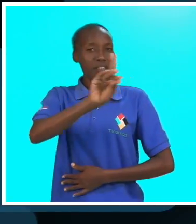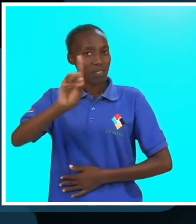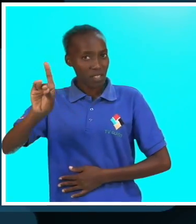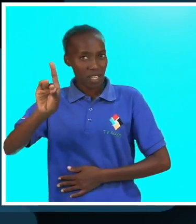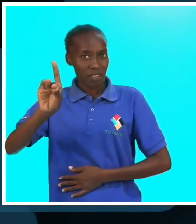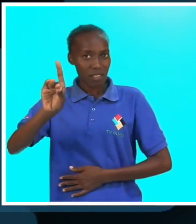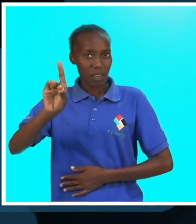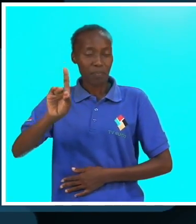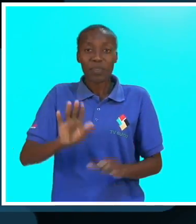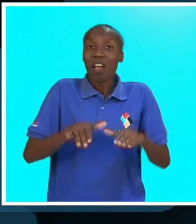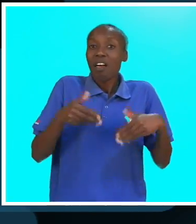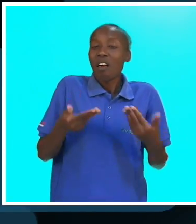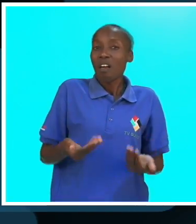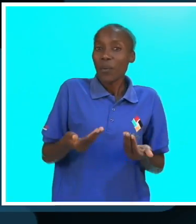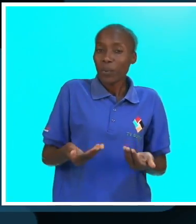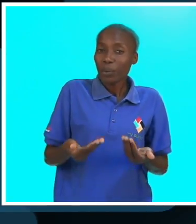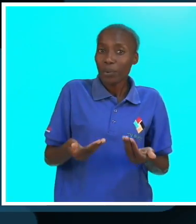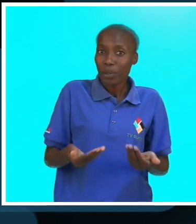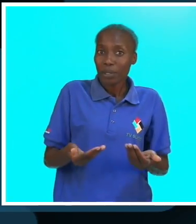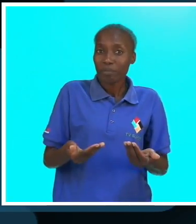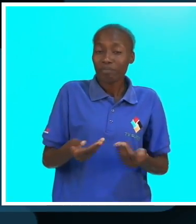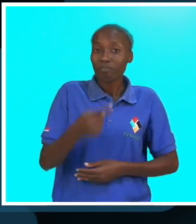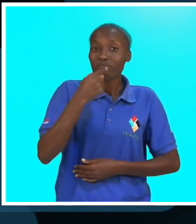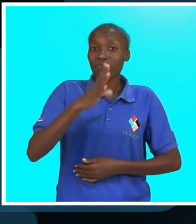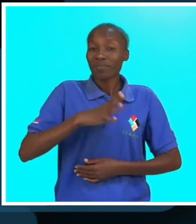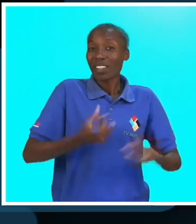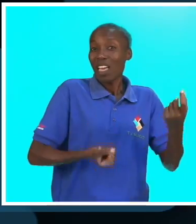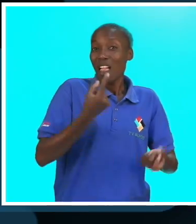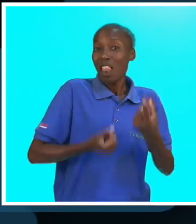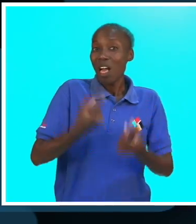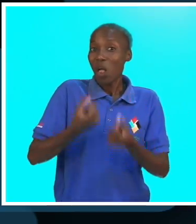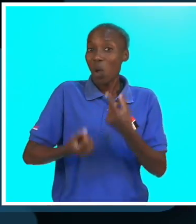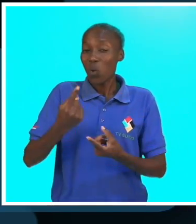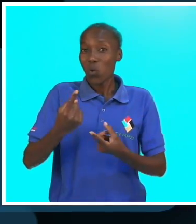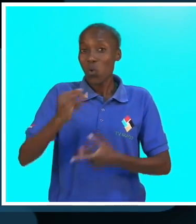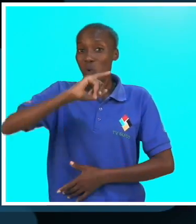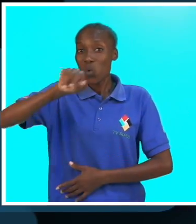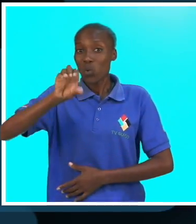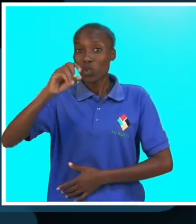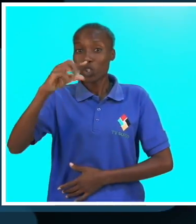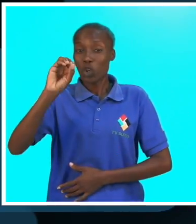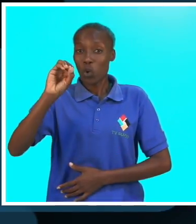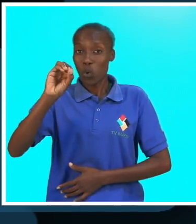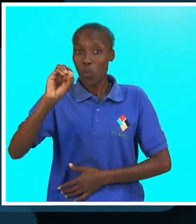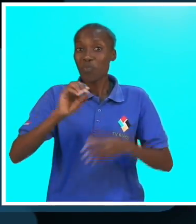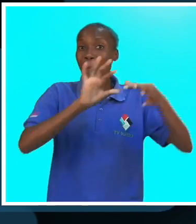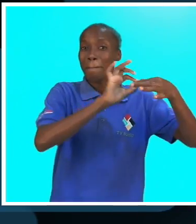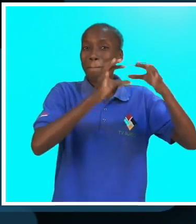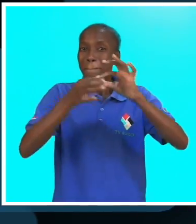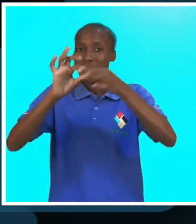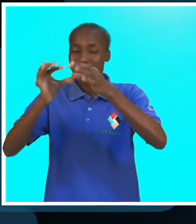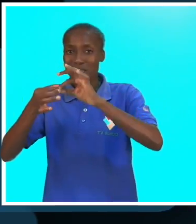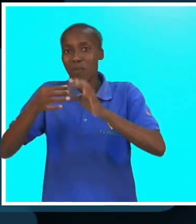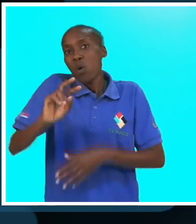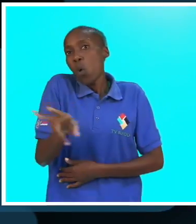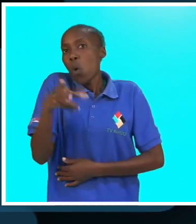Agora, certas modalidades são paralímpicas, outras não. Mas